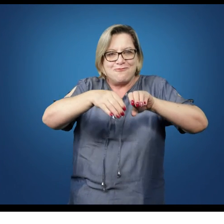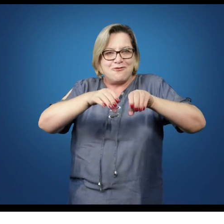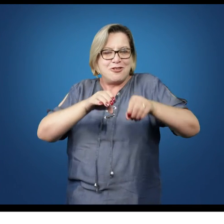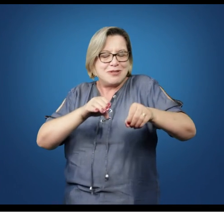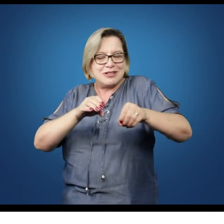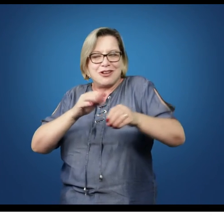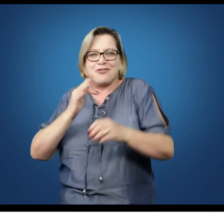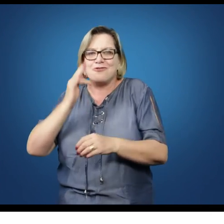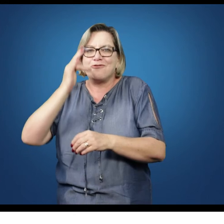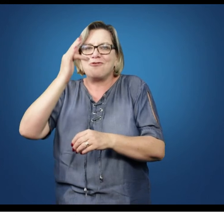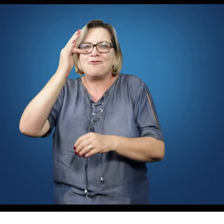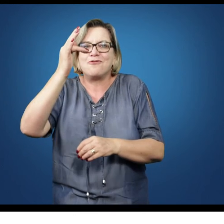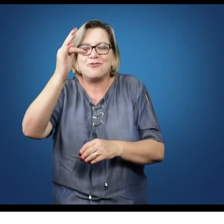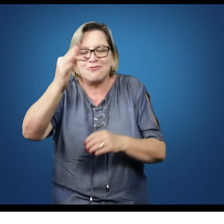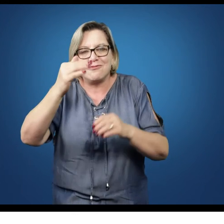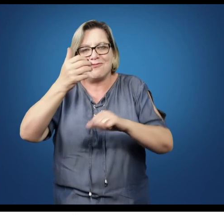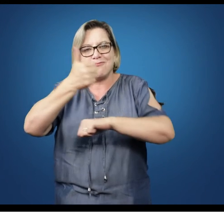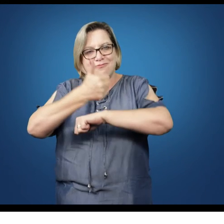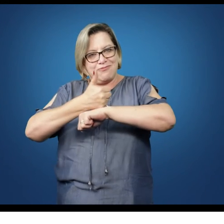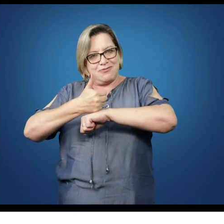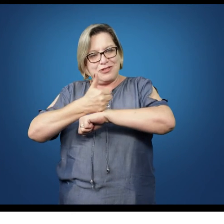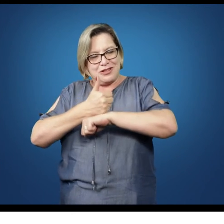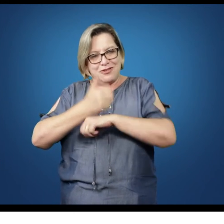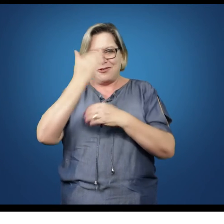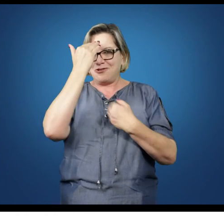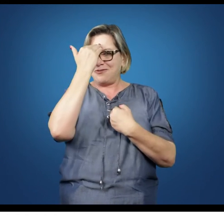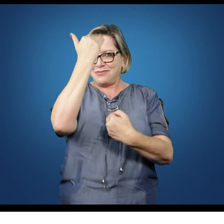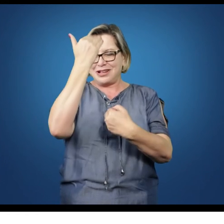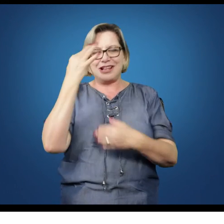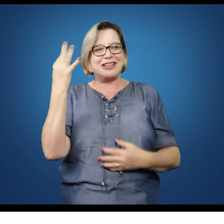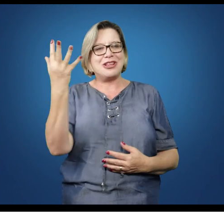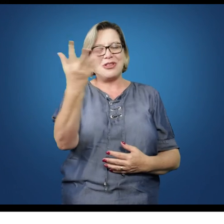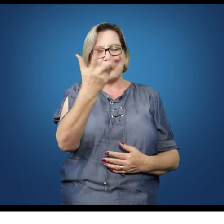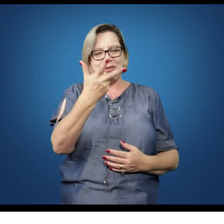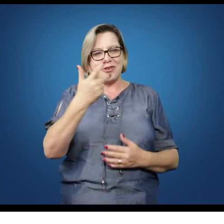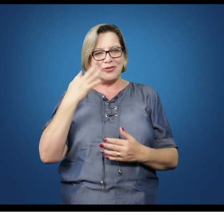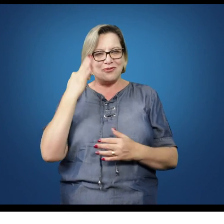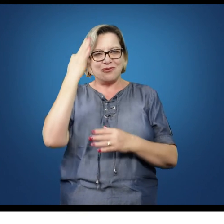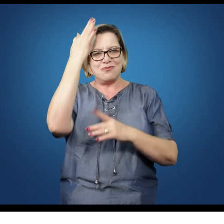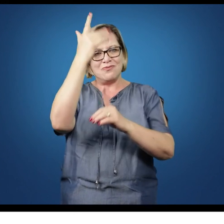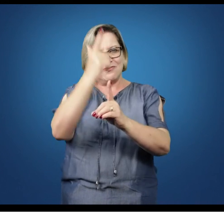a futura intervenção profissional. Muito obrigado a todos e até a próxima.